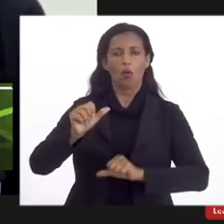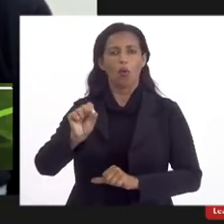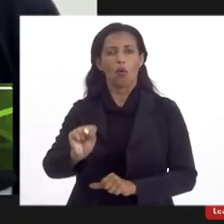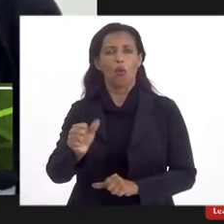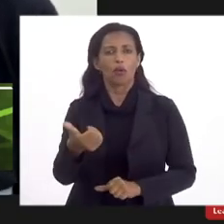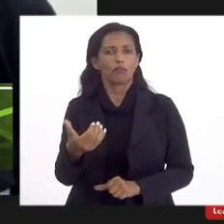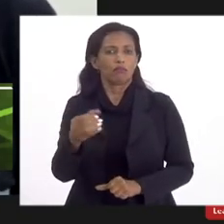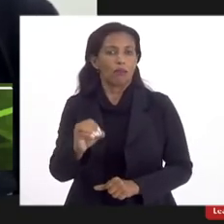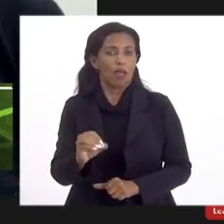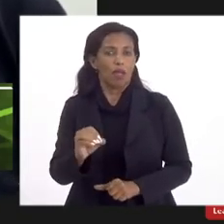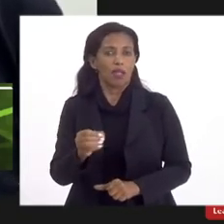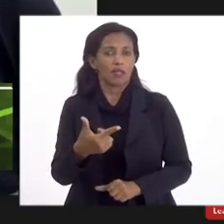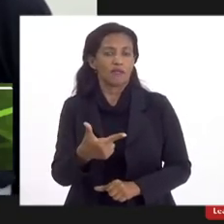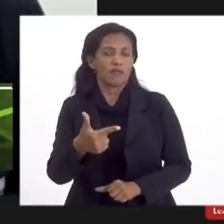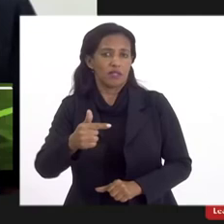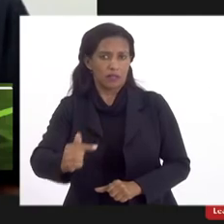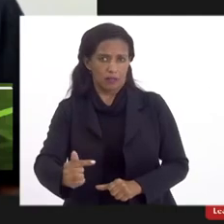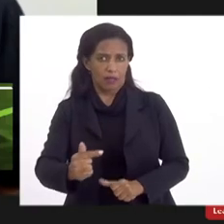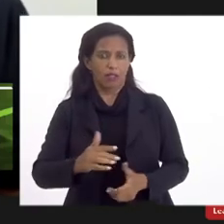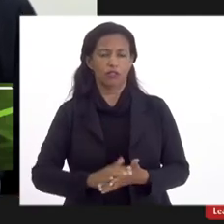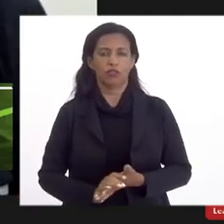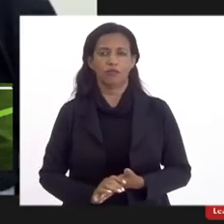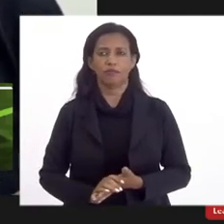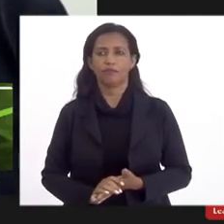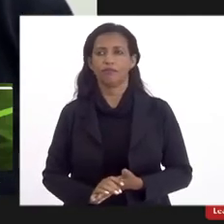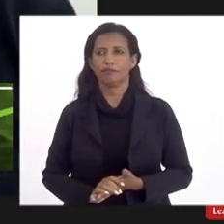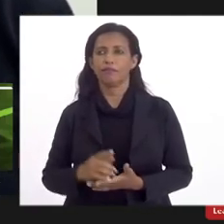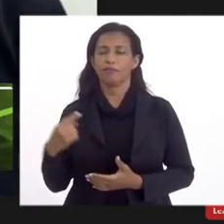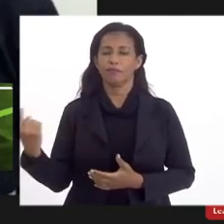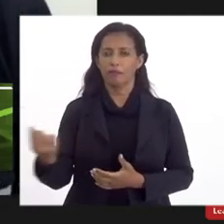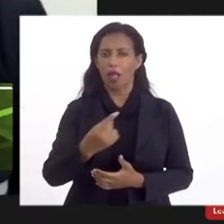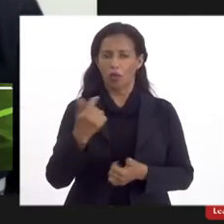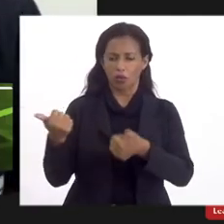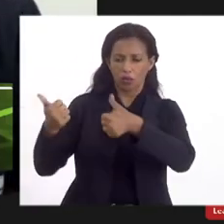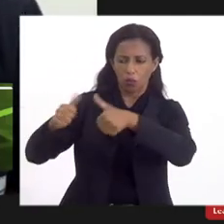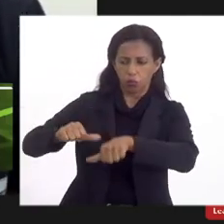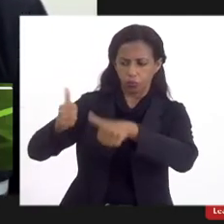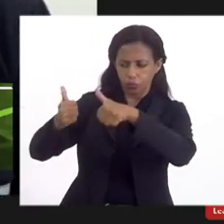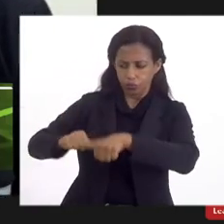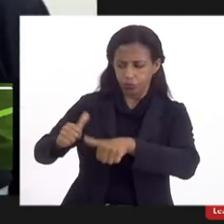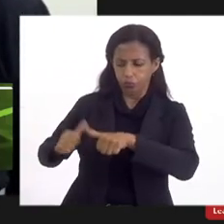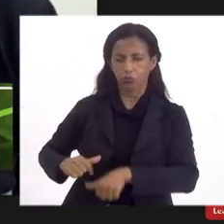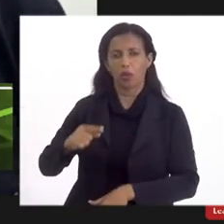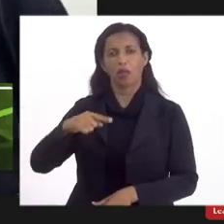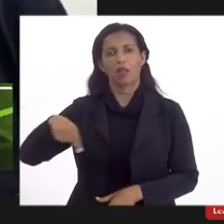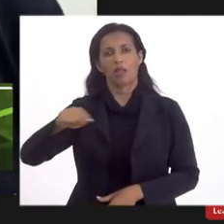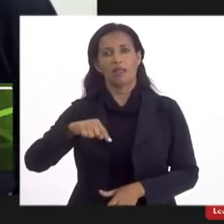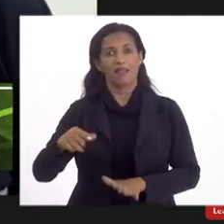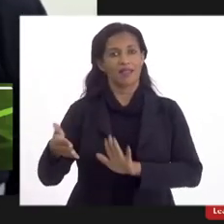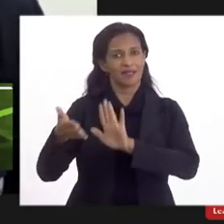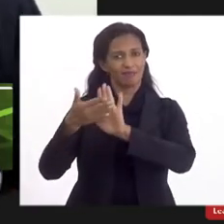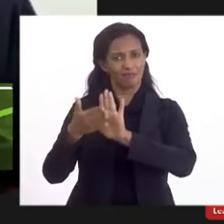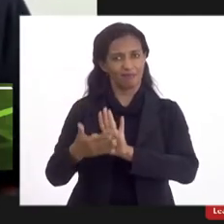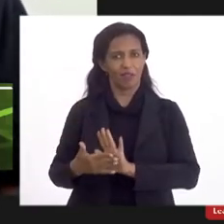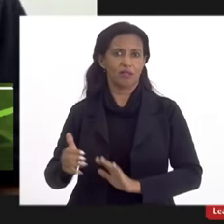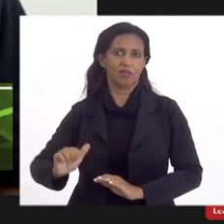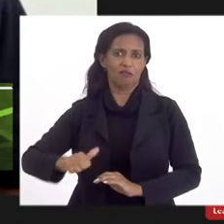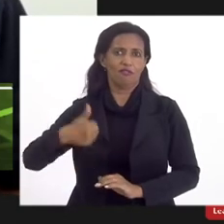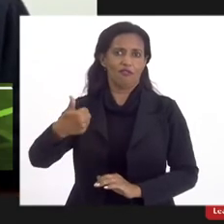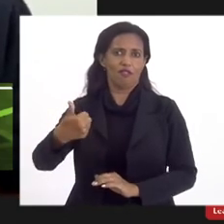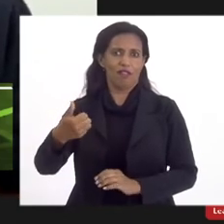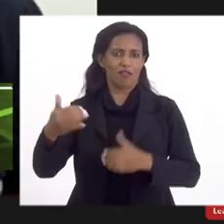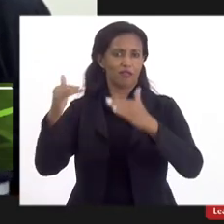10 e 27 a nossa a nossa análise é que essas são favoráveis né